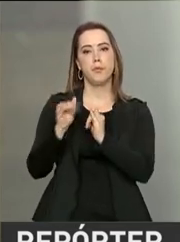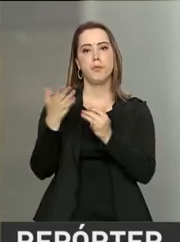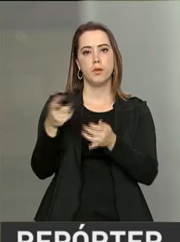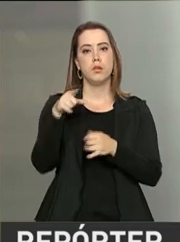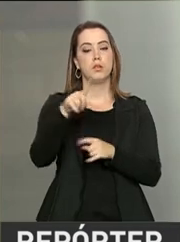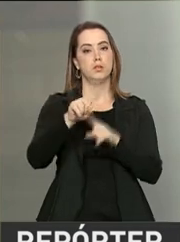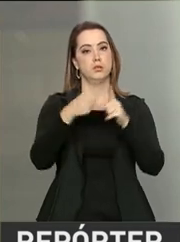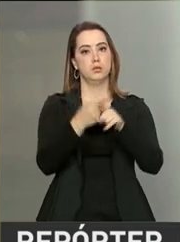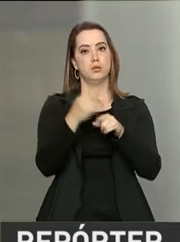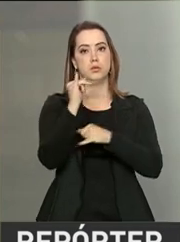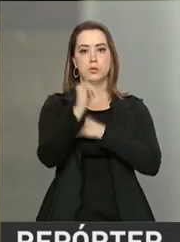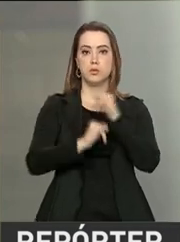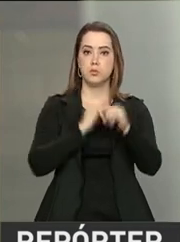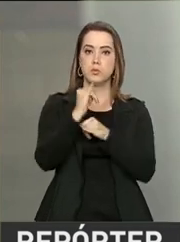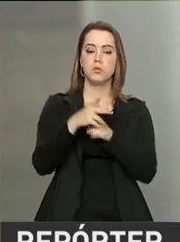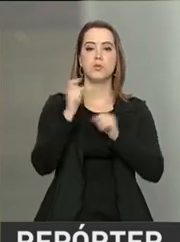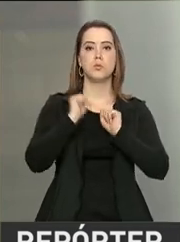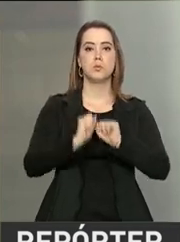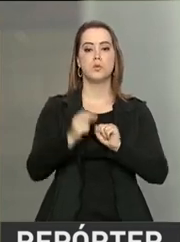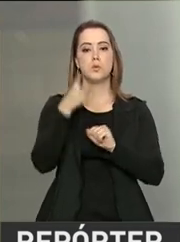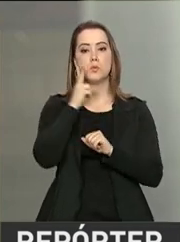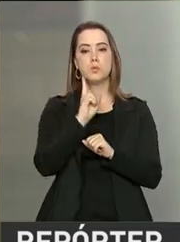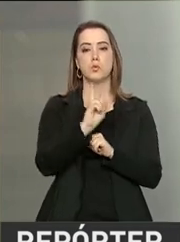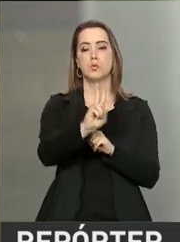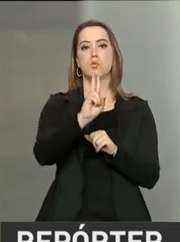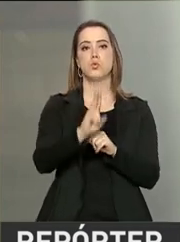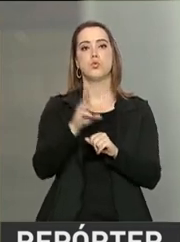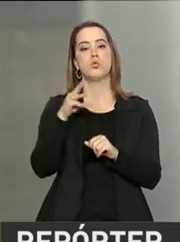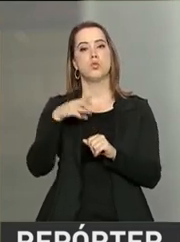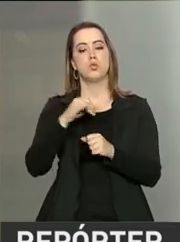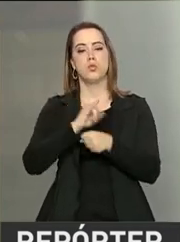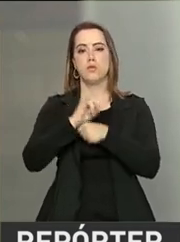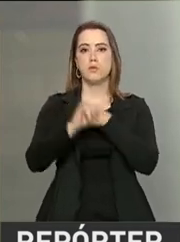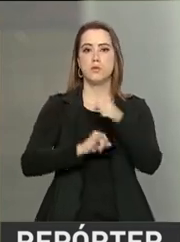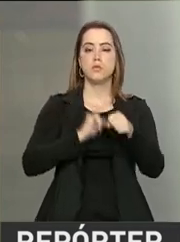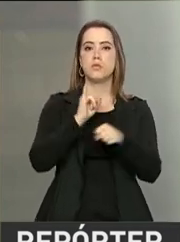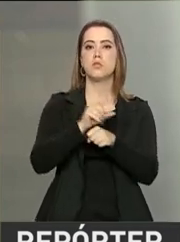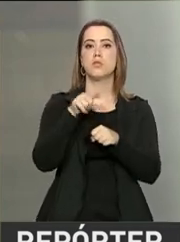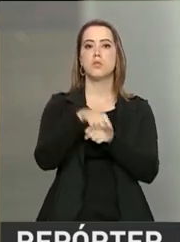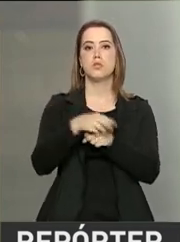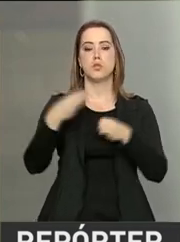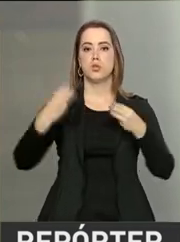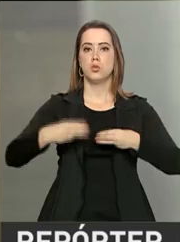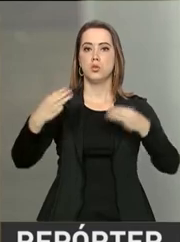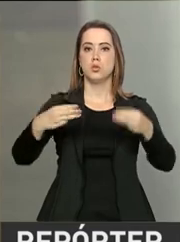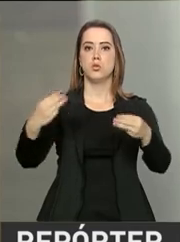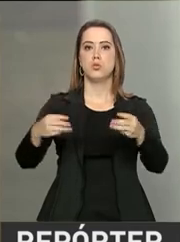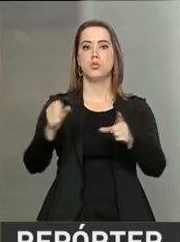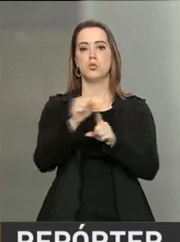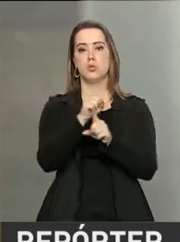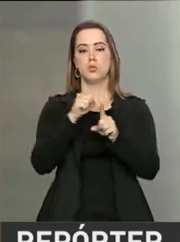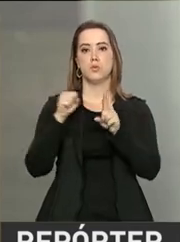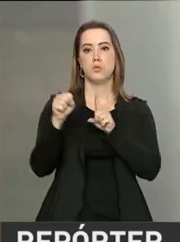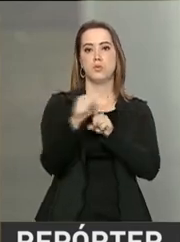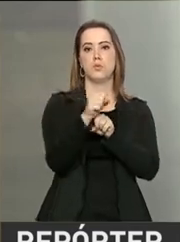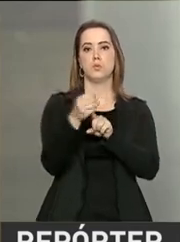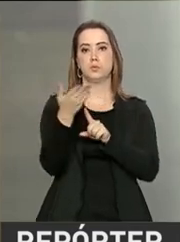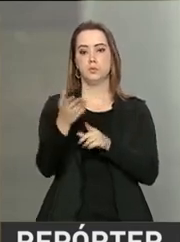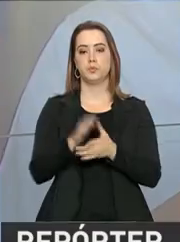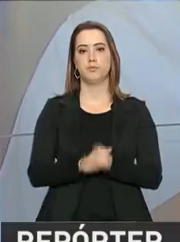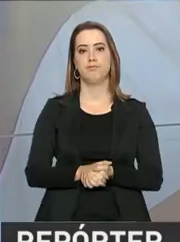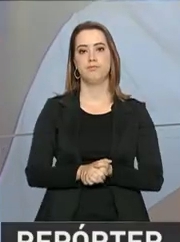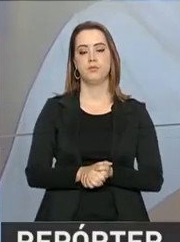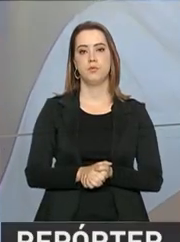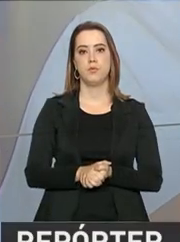podem ser encontradas no site do Ministério ou pelo telefone 0800 707 2003. É com você,